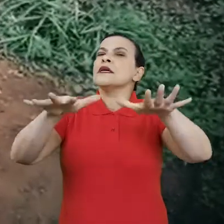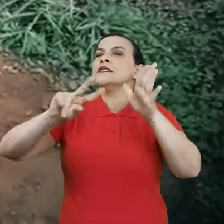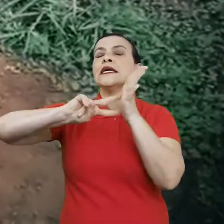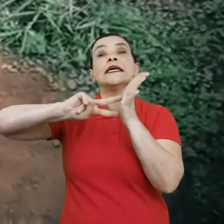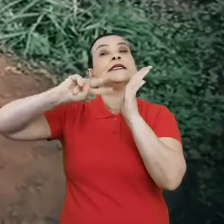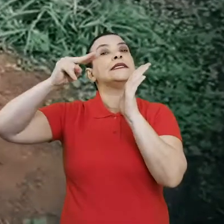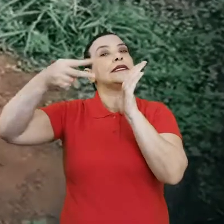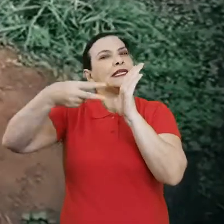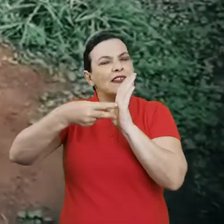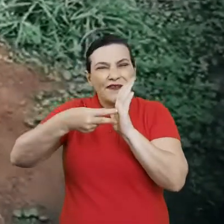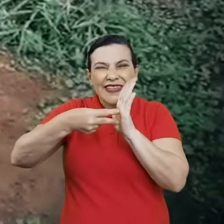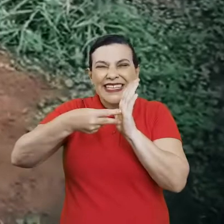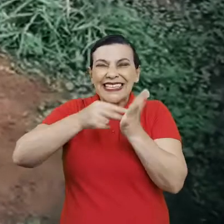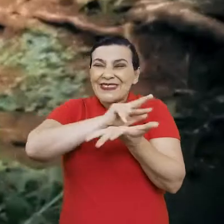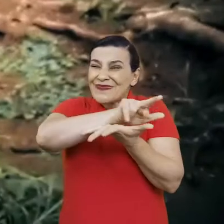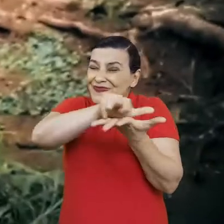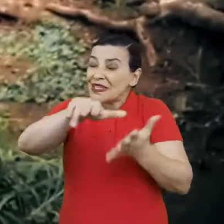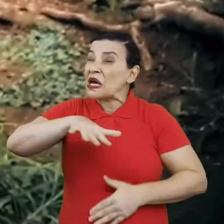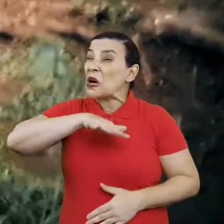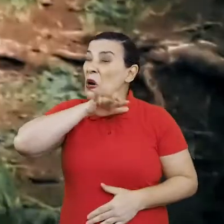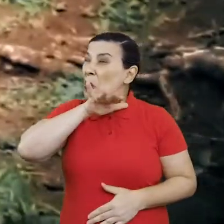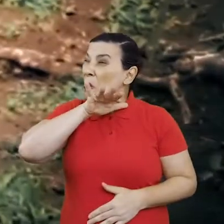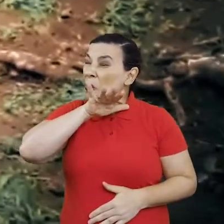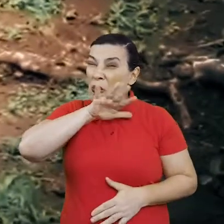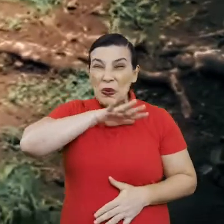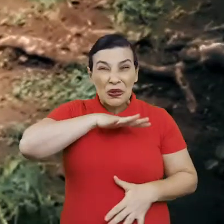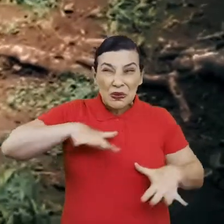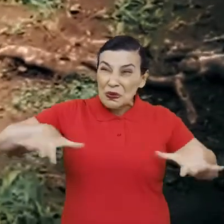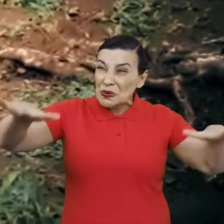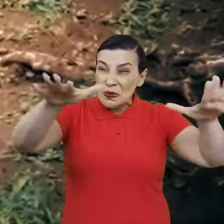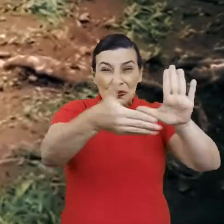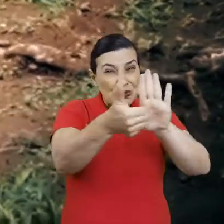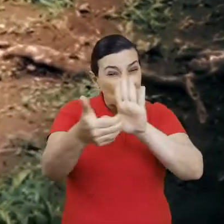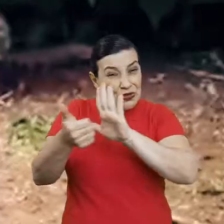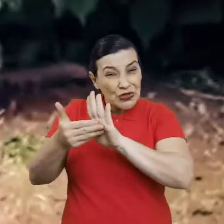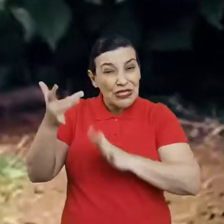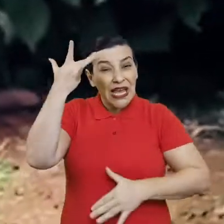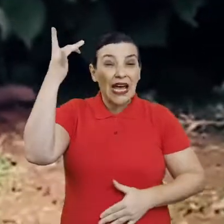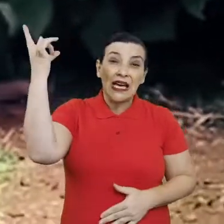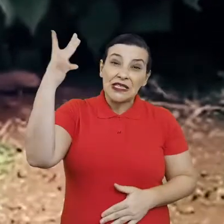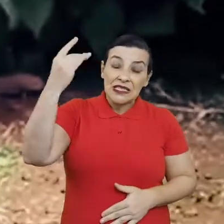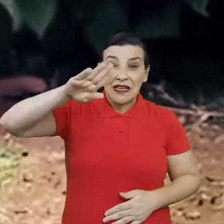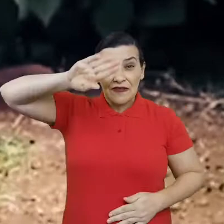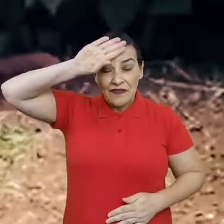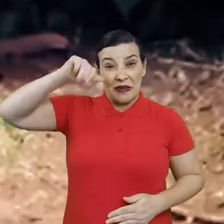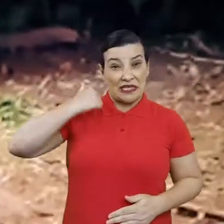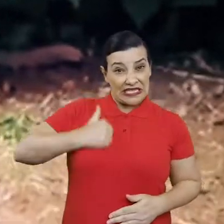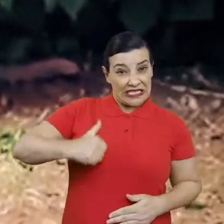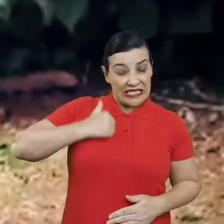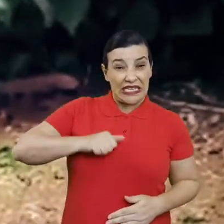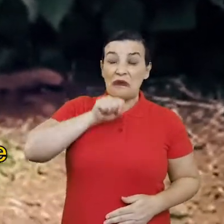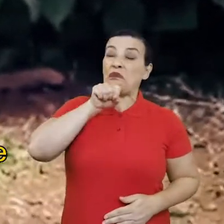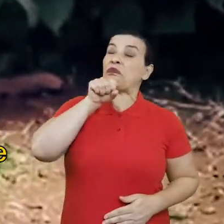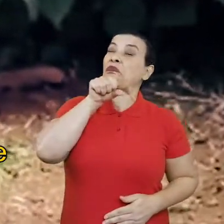dizer tirar todas as coisas ruins existentes no mundo, por exemplo, dor de cabeça, febre, diarreia, vômito,